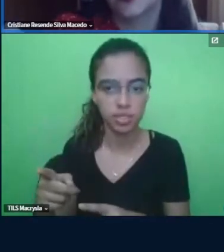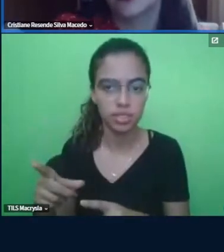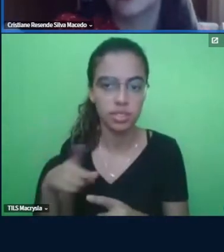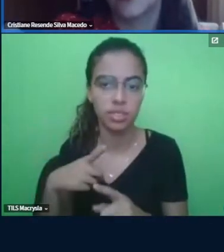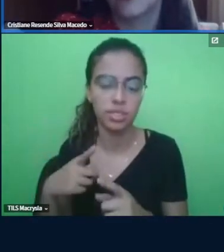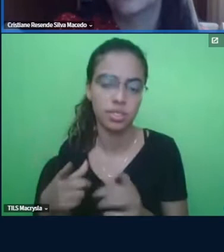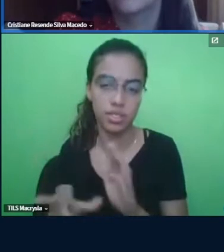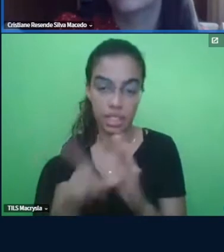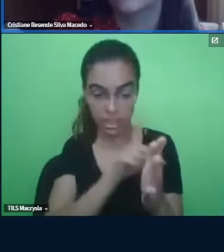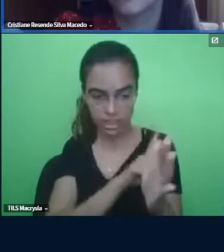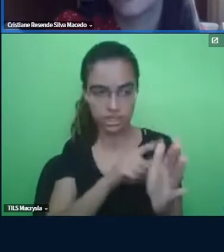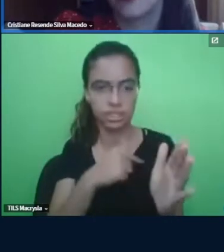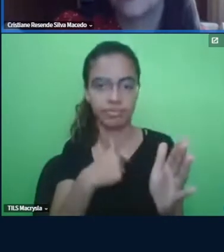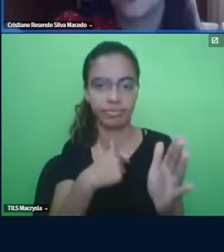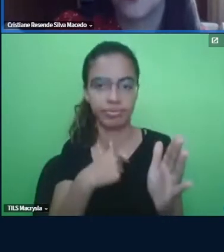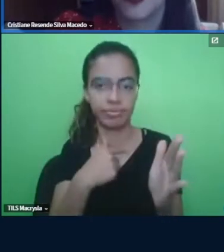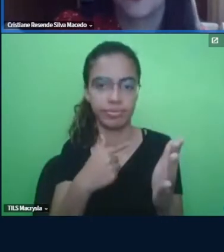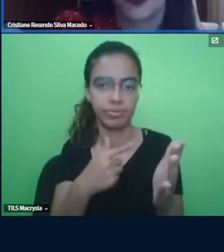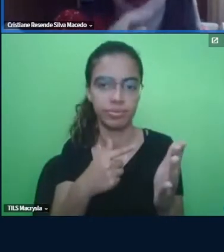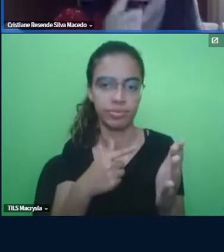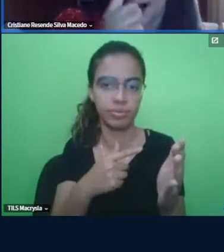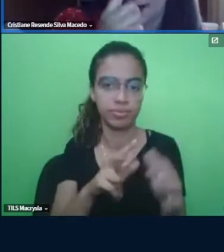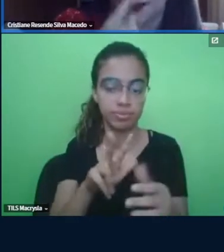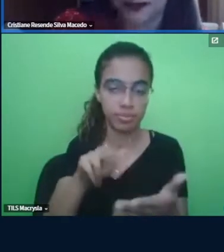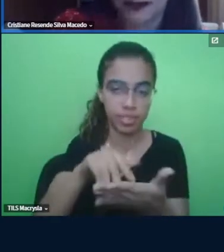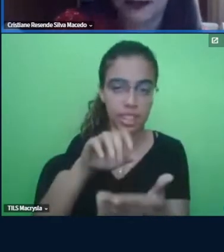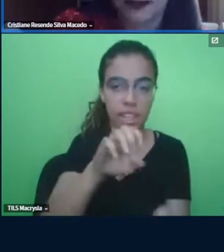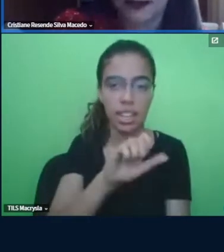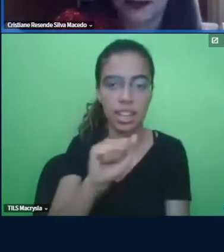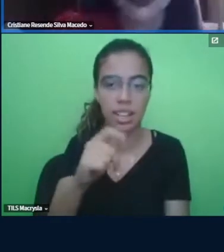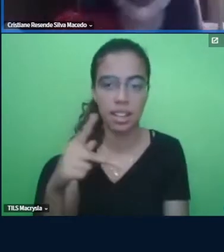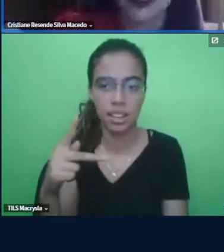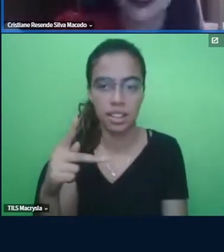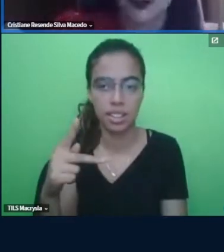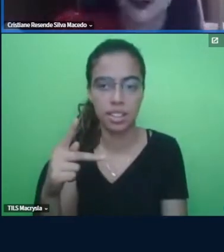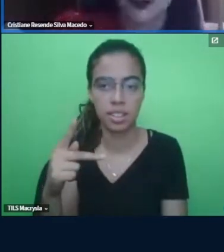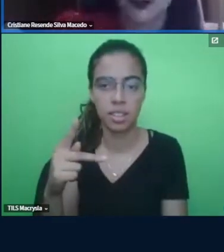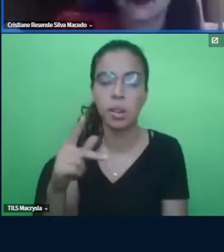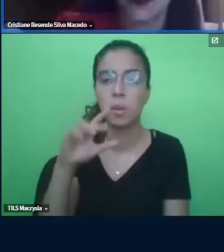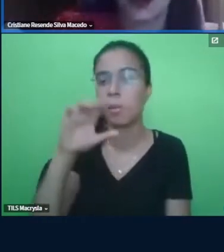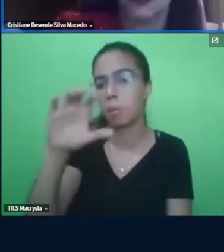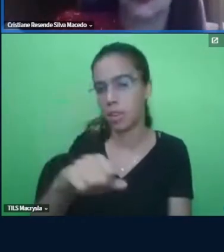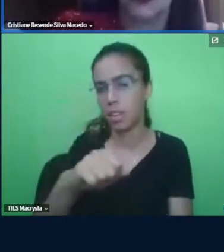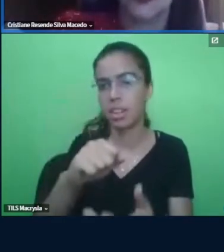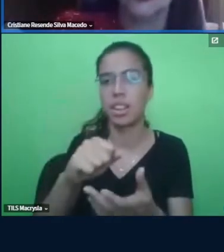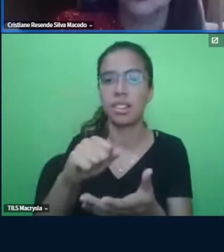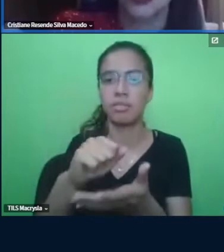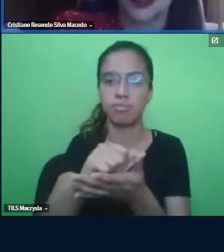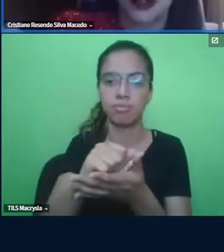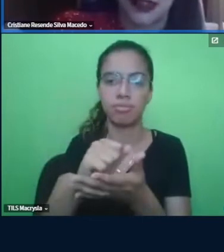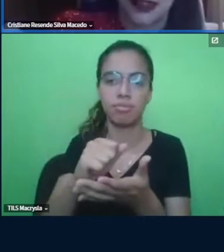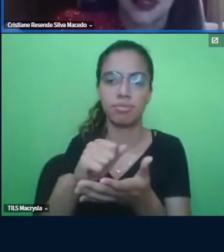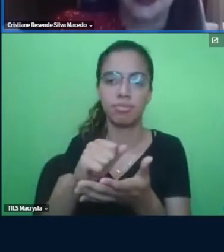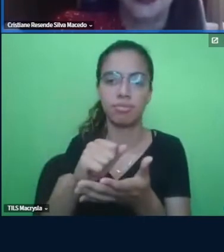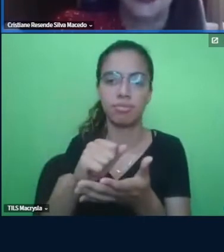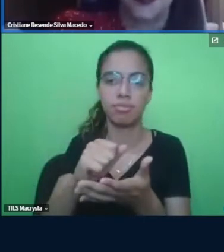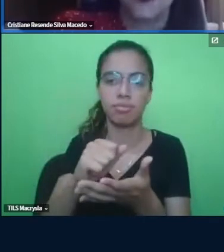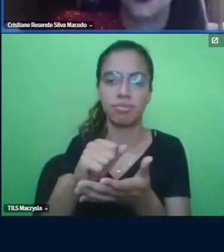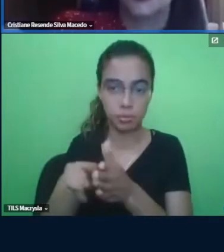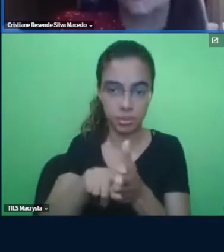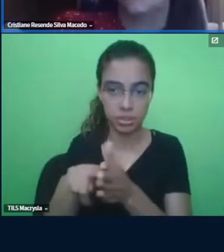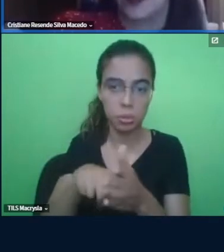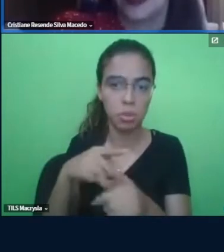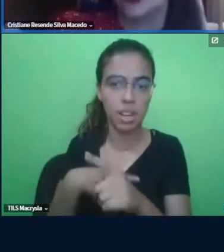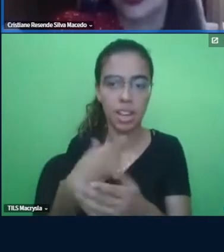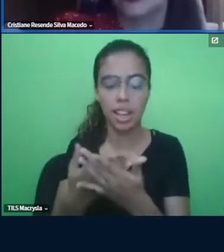antes da minha, no momento que eu fui para a EAP para pegar autorização de pesquisa, teve uma aula que eu não assisti, e que